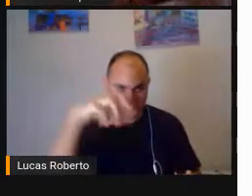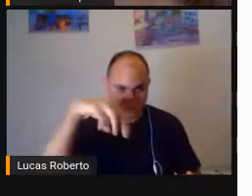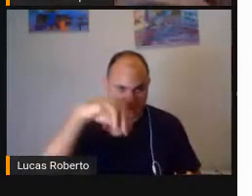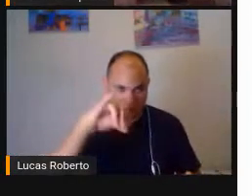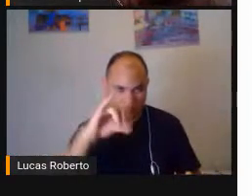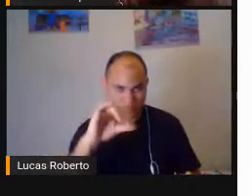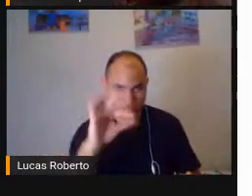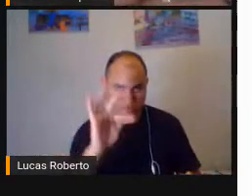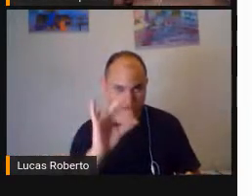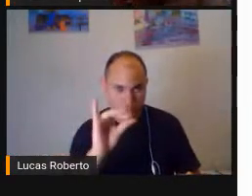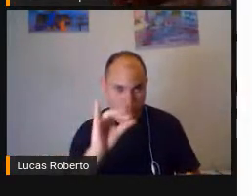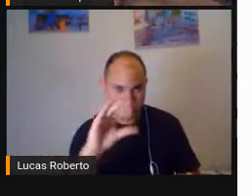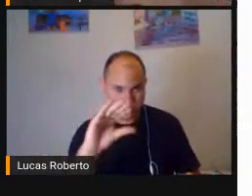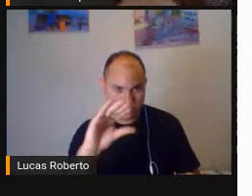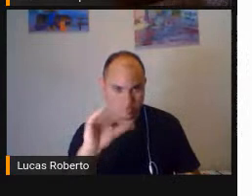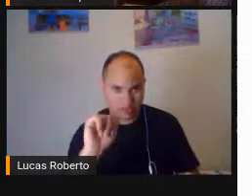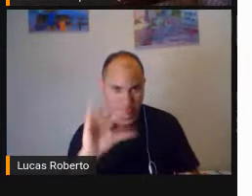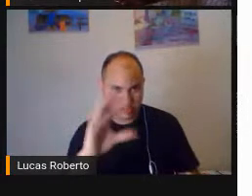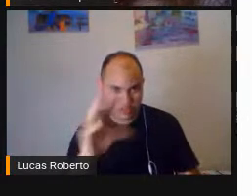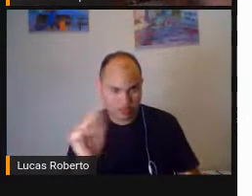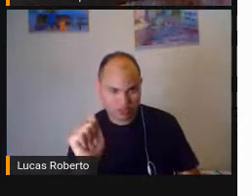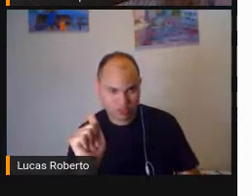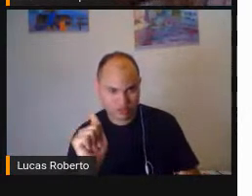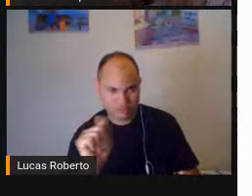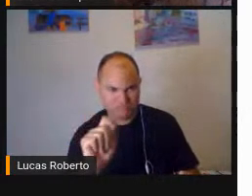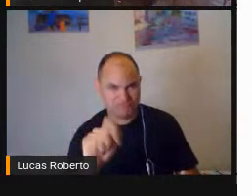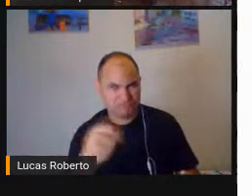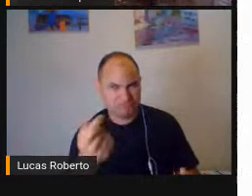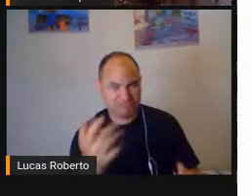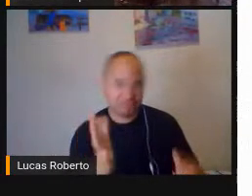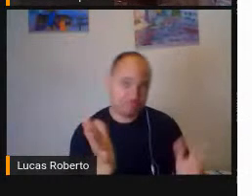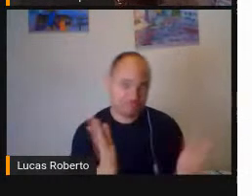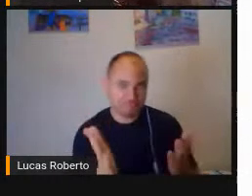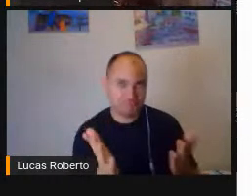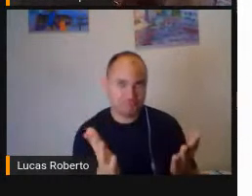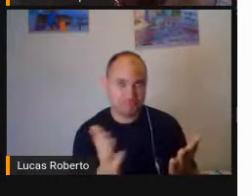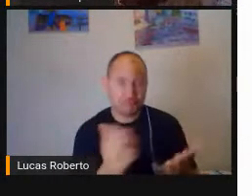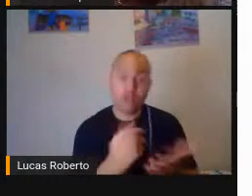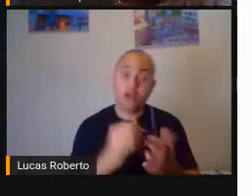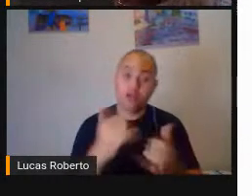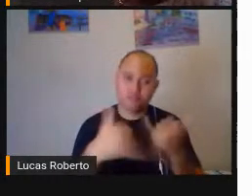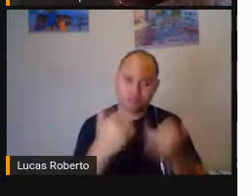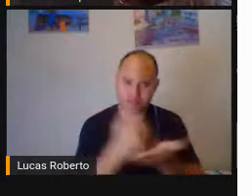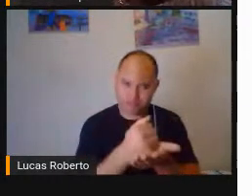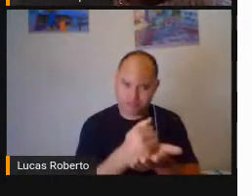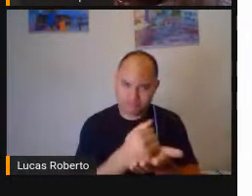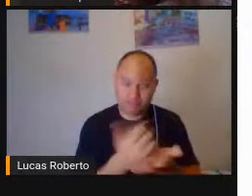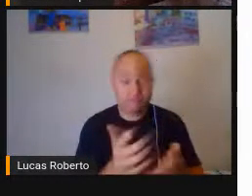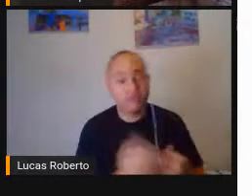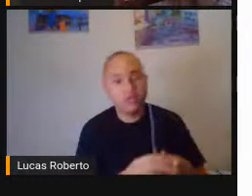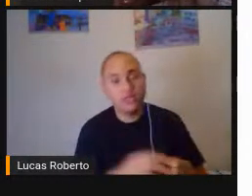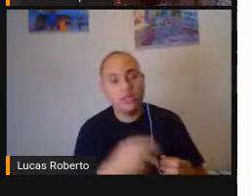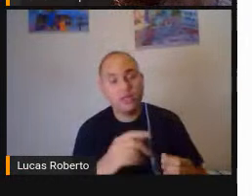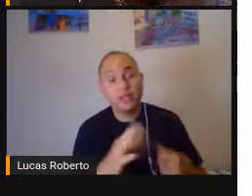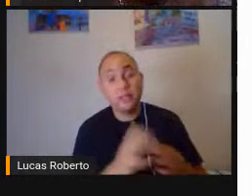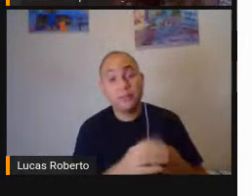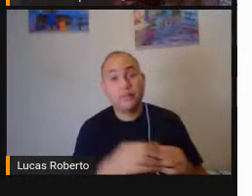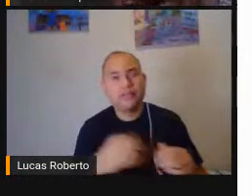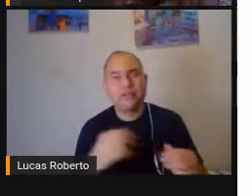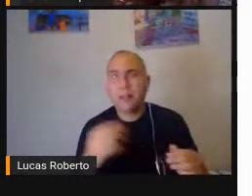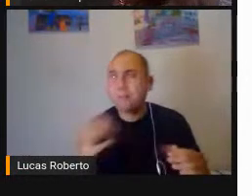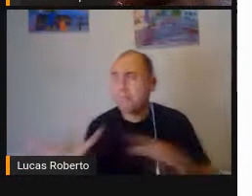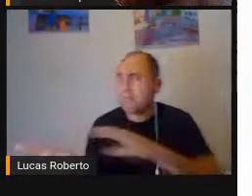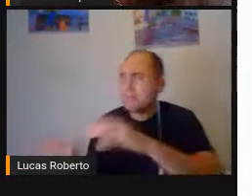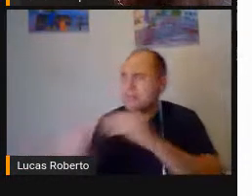Então Ele tá Pegando a Intencionalidade Lá daquele movimento Cíclico